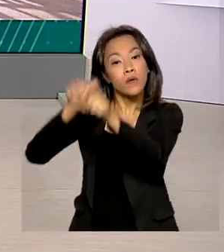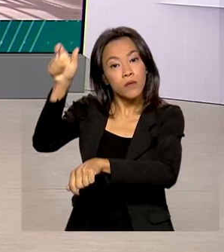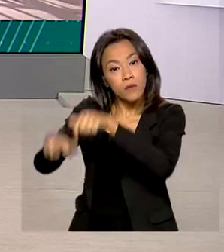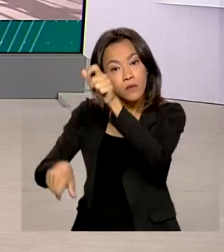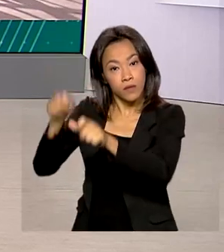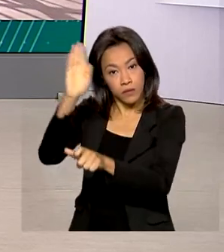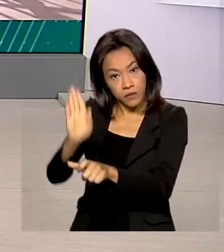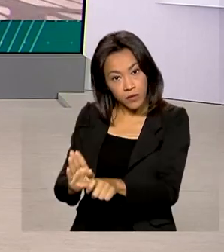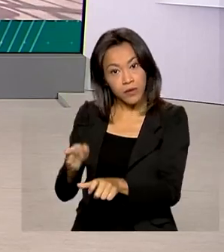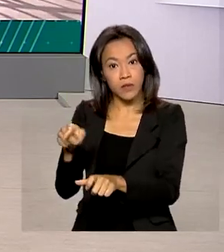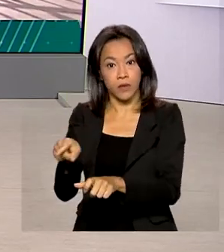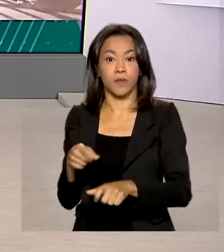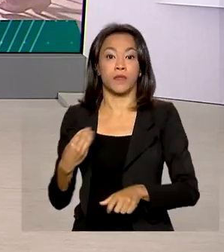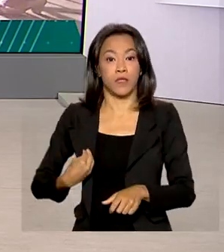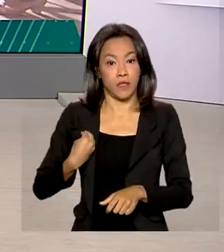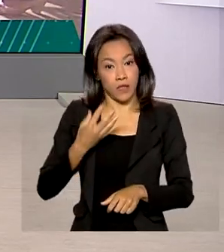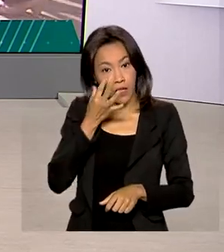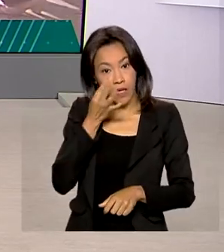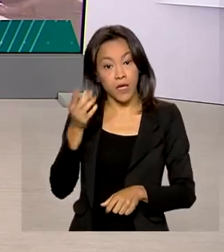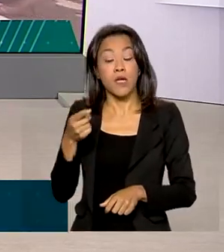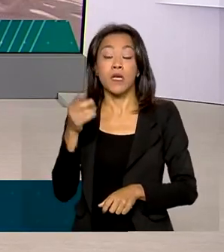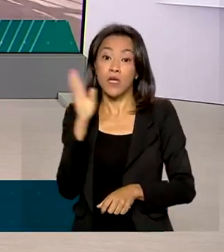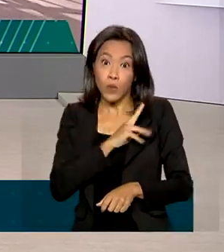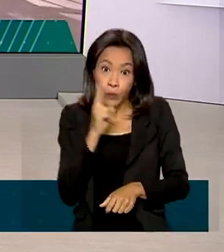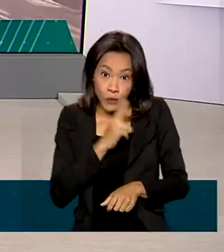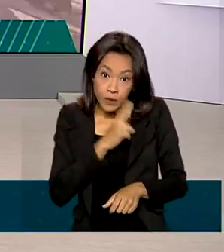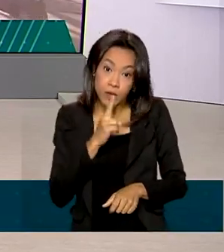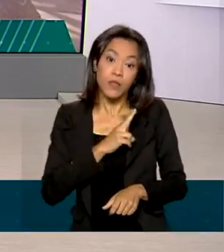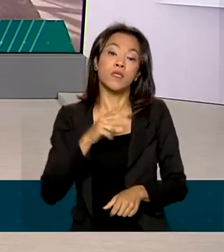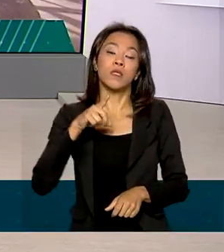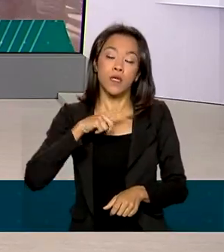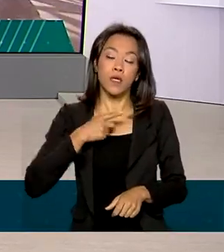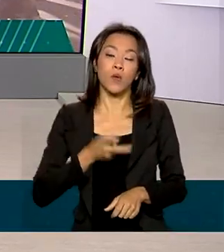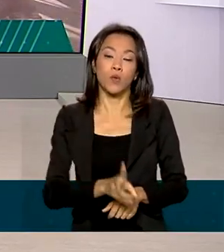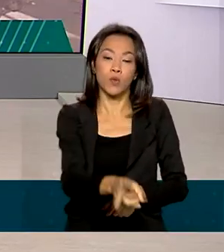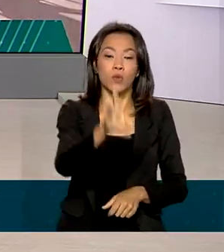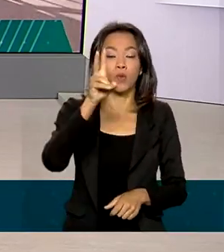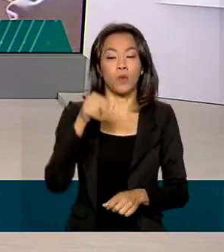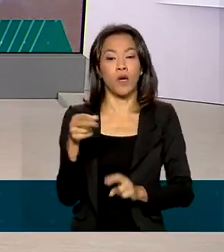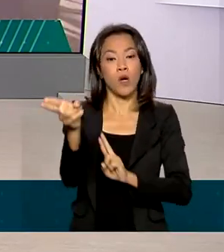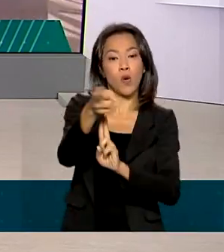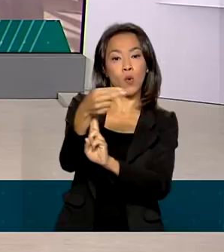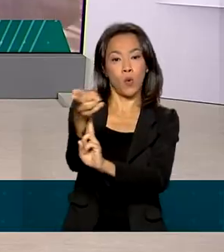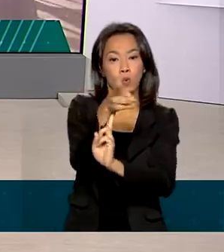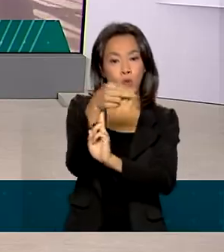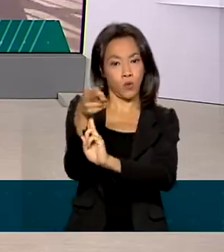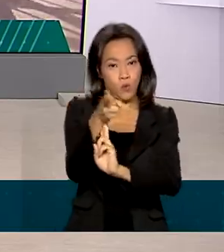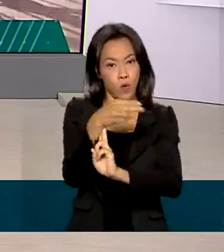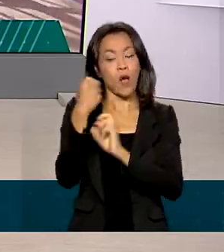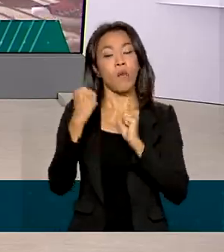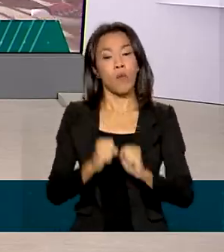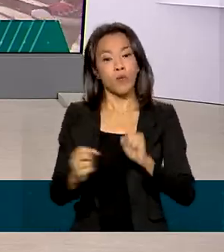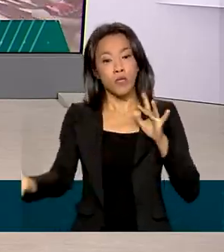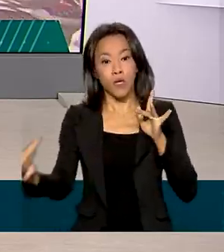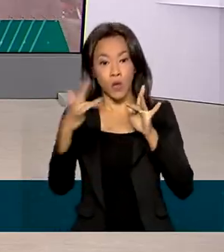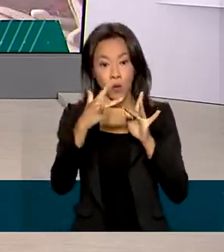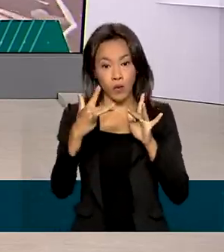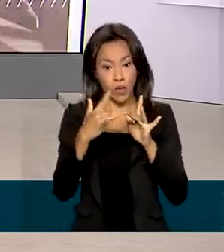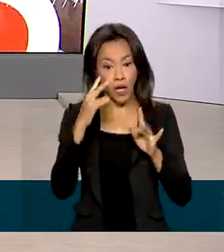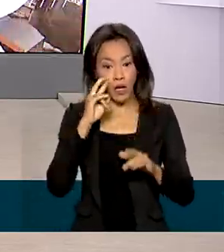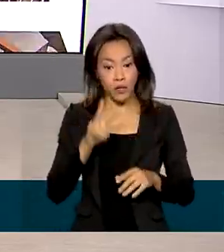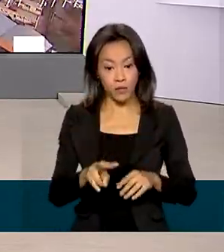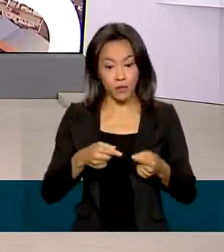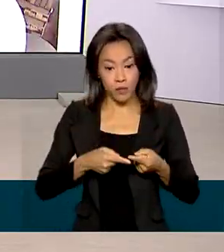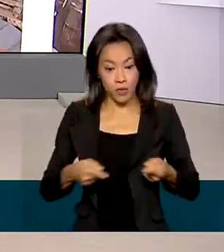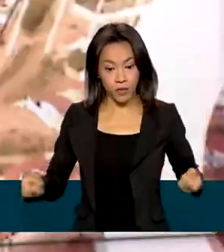O Itamaraty também informa que em casos de emergência, o plantão consular brasileiro pode ser contatado pelo telefone que aparece